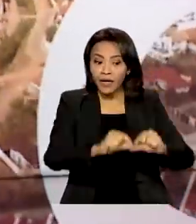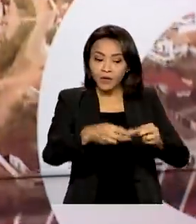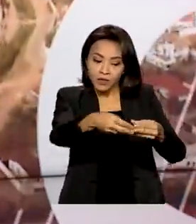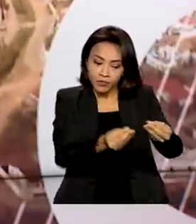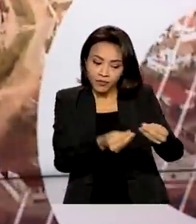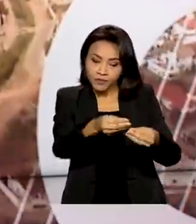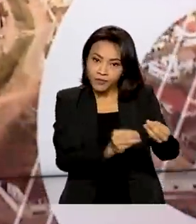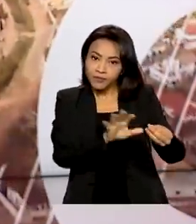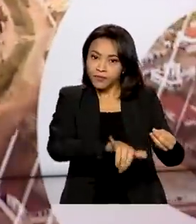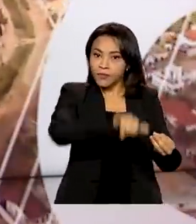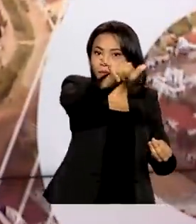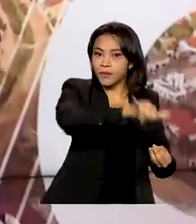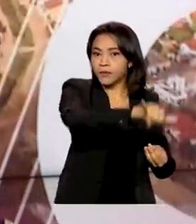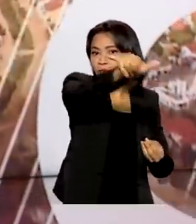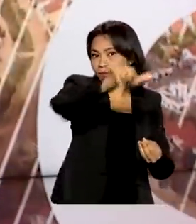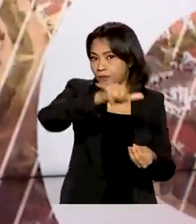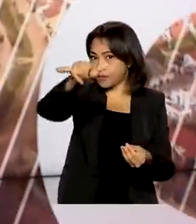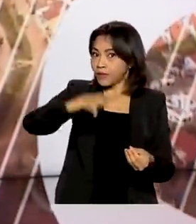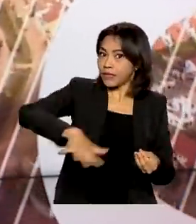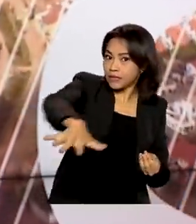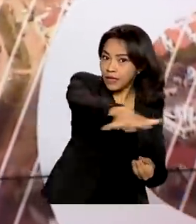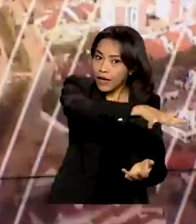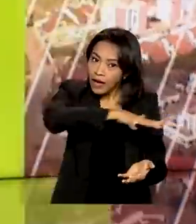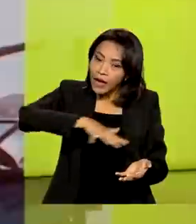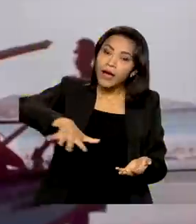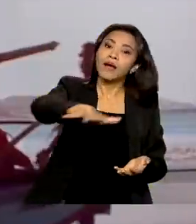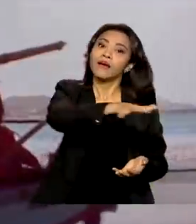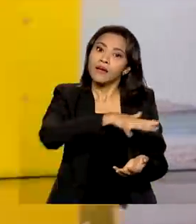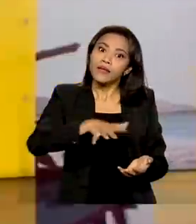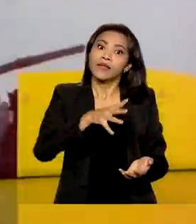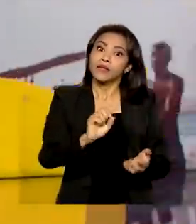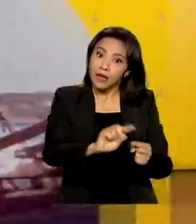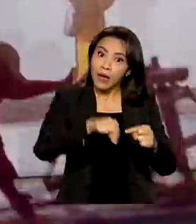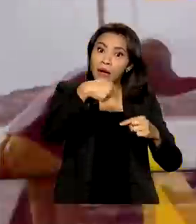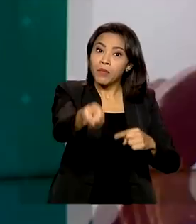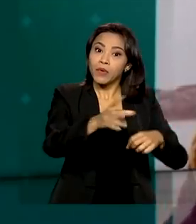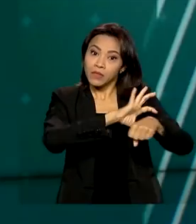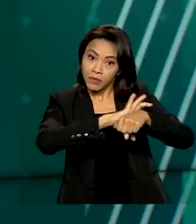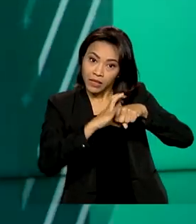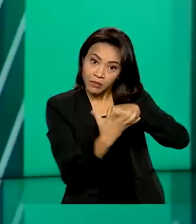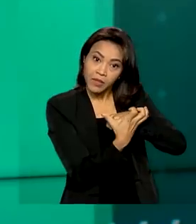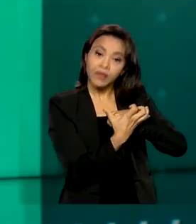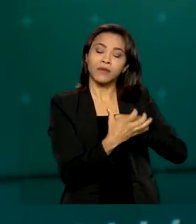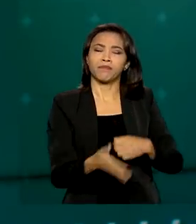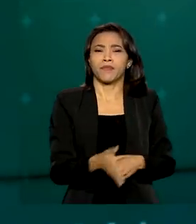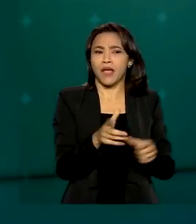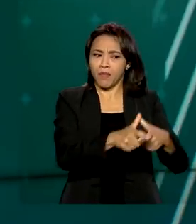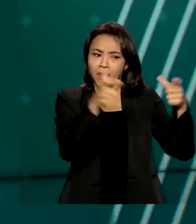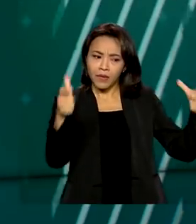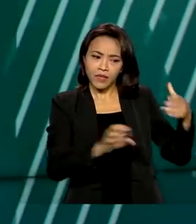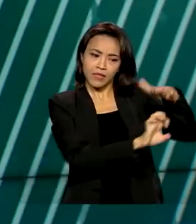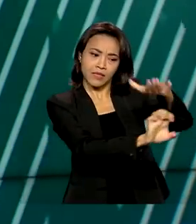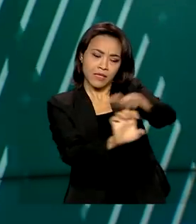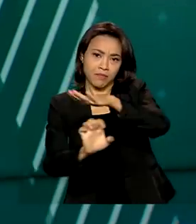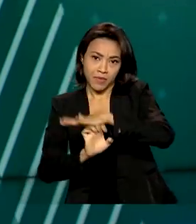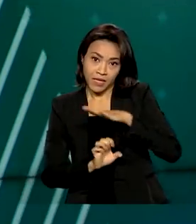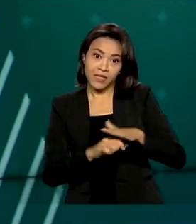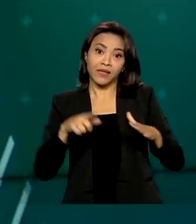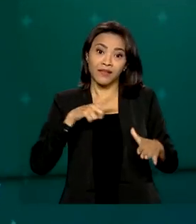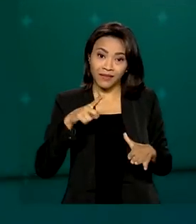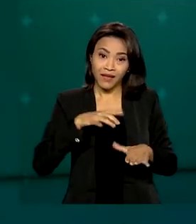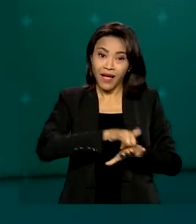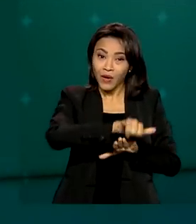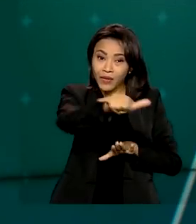companhias e também para a retomada do setor de transporte aéreo após a pandemia. Grande parte das empresas operam com aeronaves